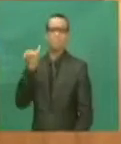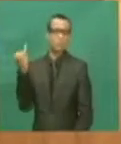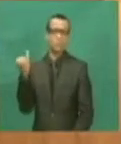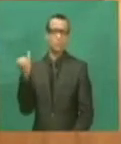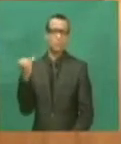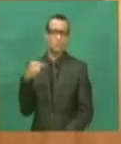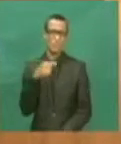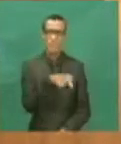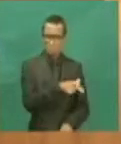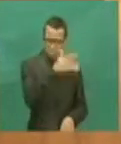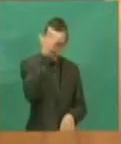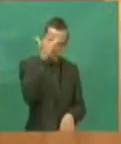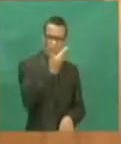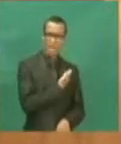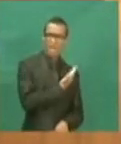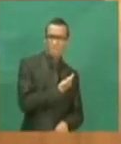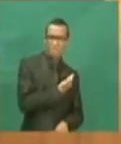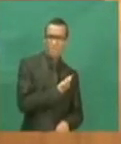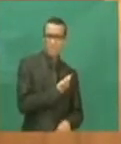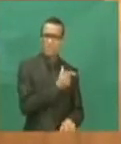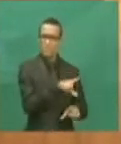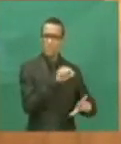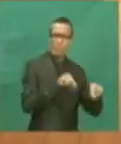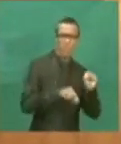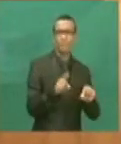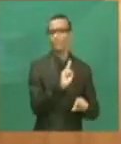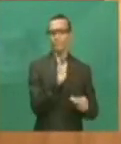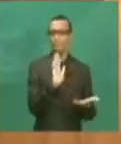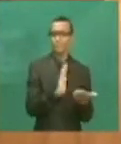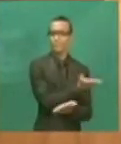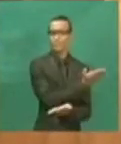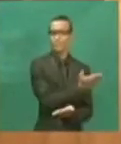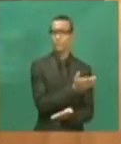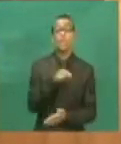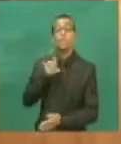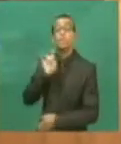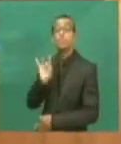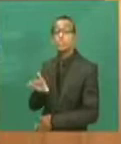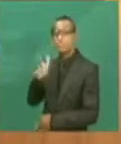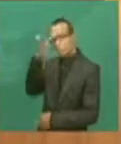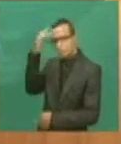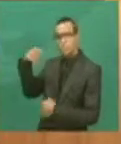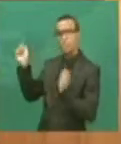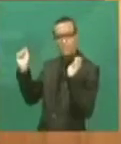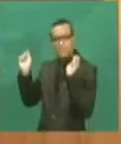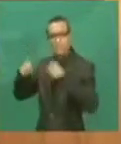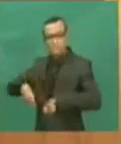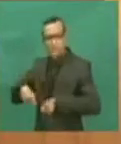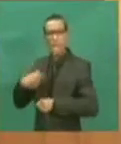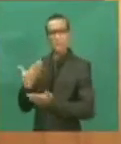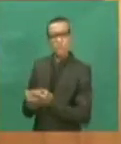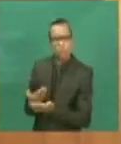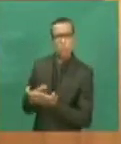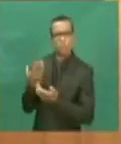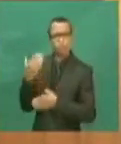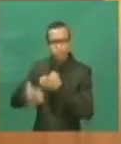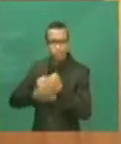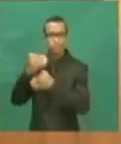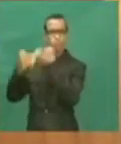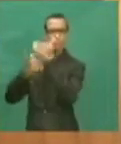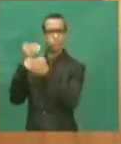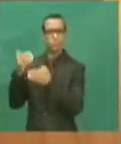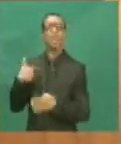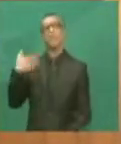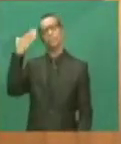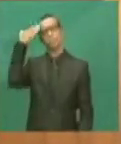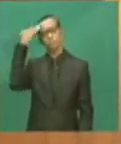Sei que o governo fez agora essa escolha de novo, deputado Edvaldo Alanda e deputado Sérgio Frota, também pela dificuldade